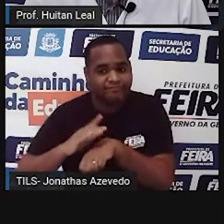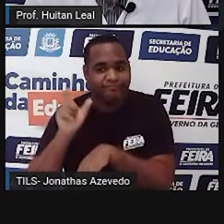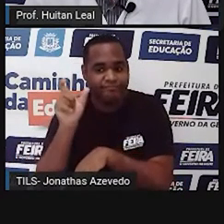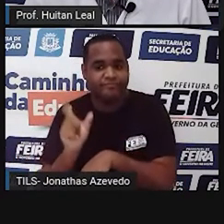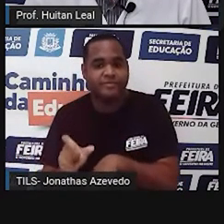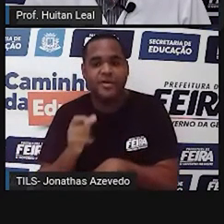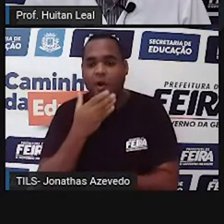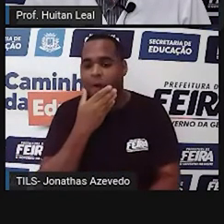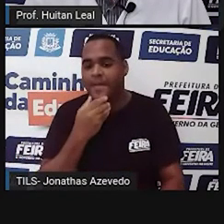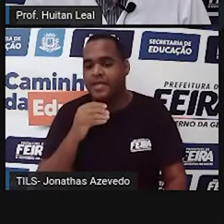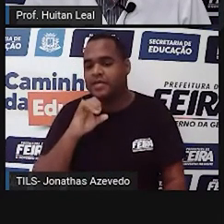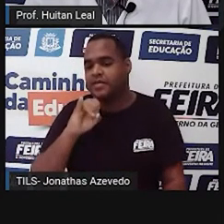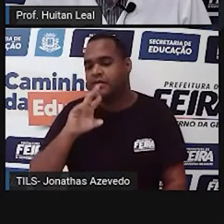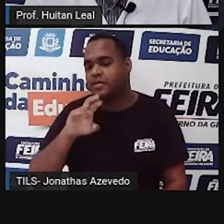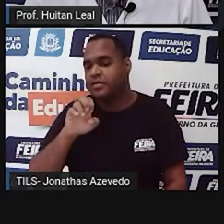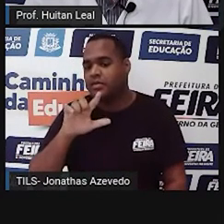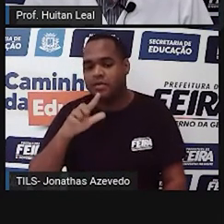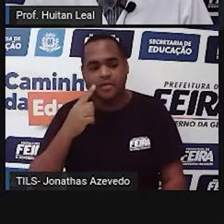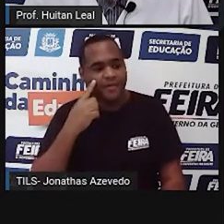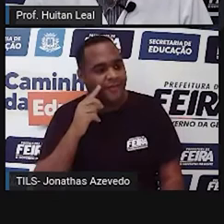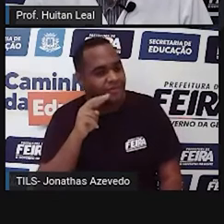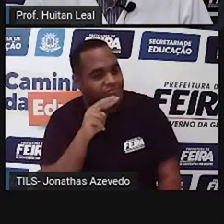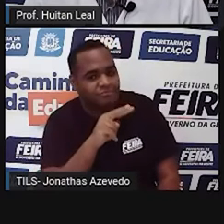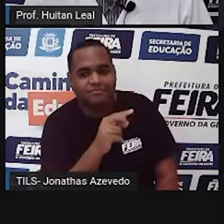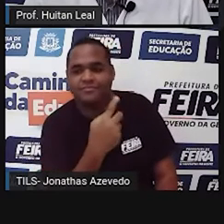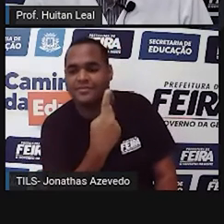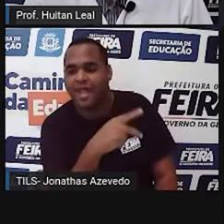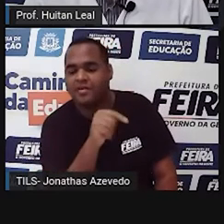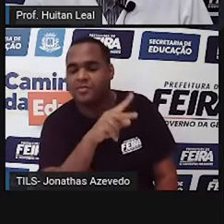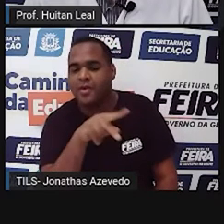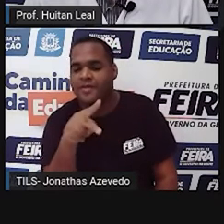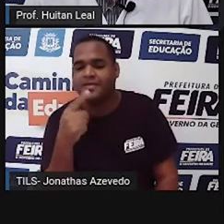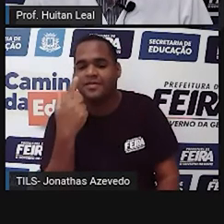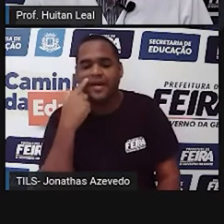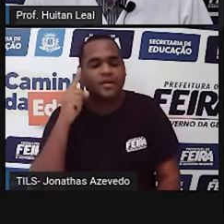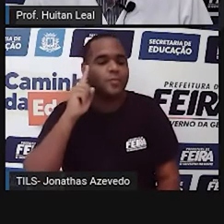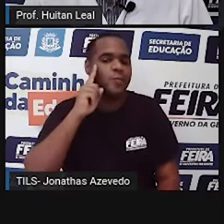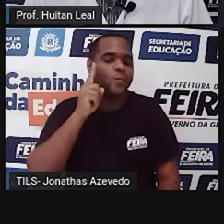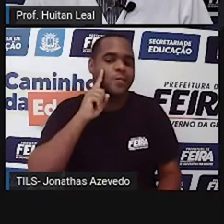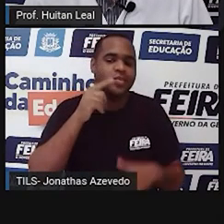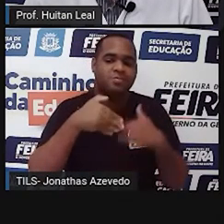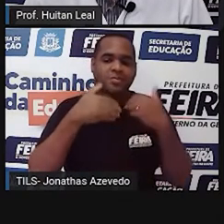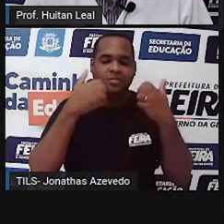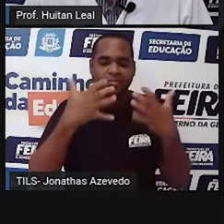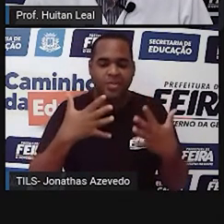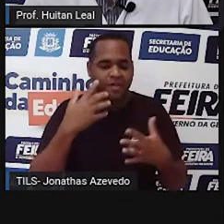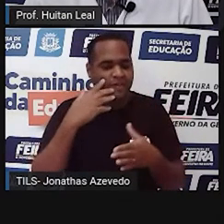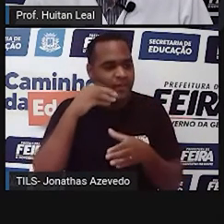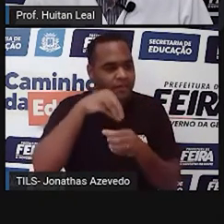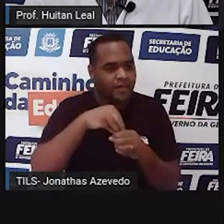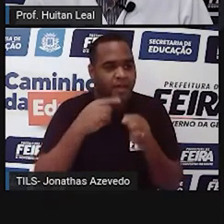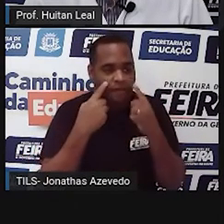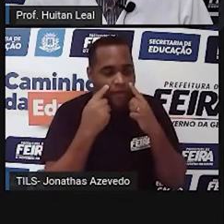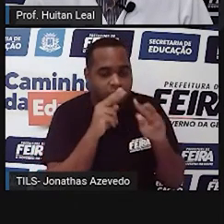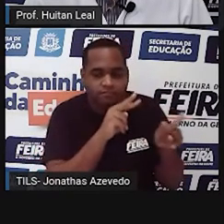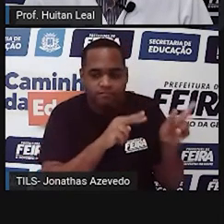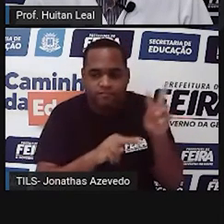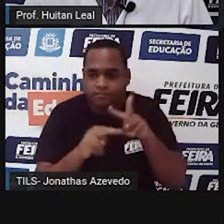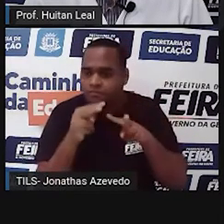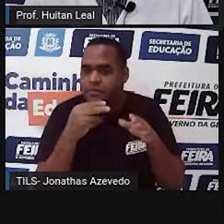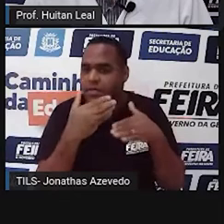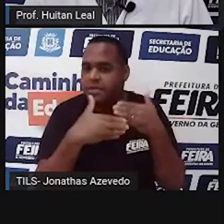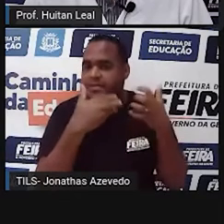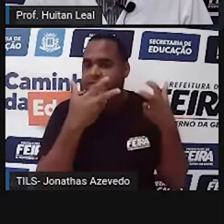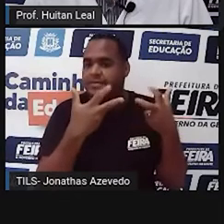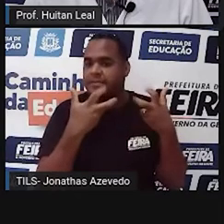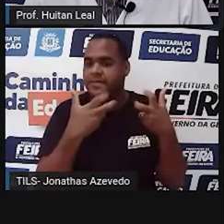perseguiu o olhar de espelho da professora. A cada dia dava um passo para dentro do olhar. E quando perceberam,